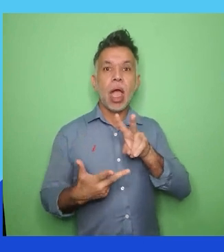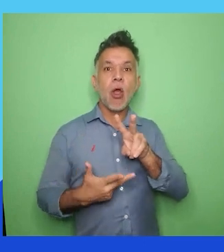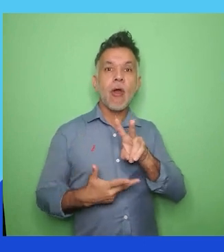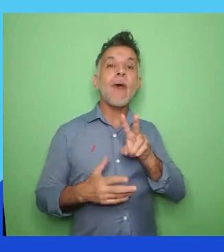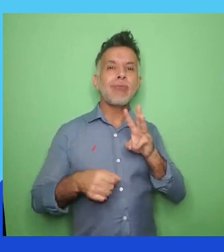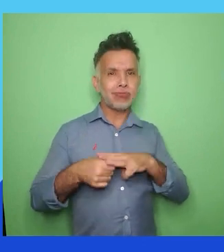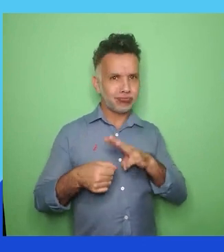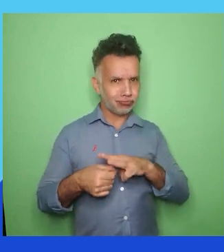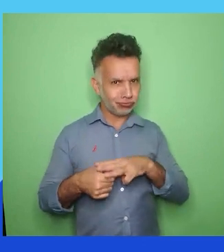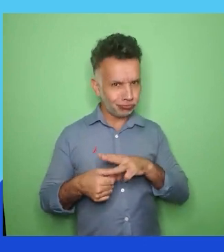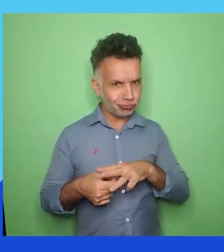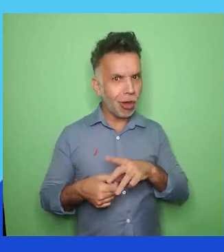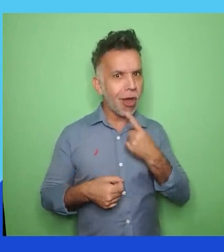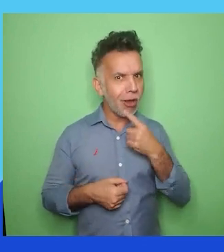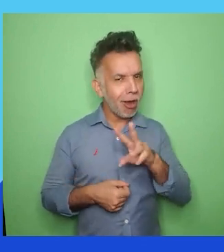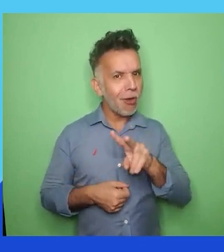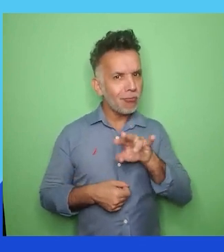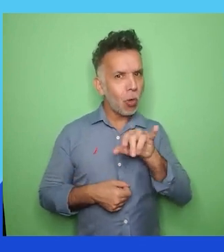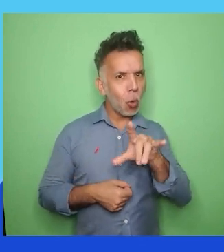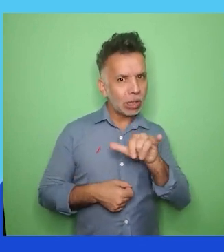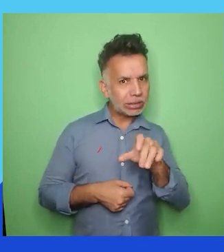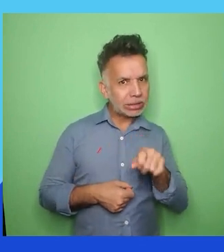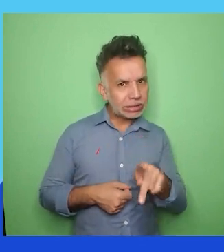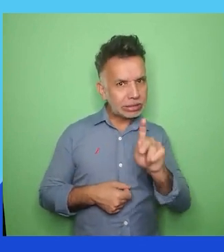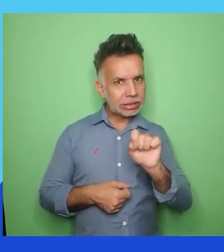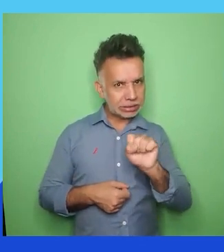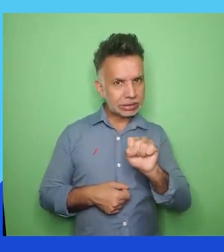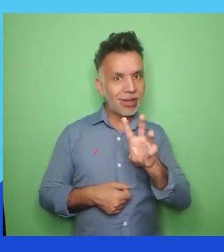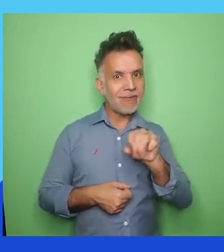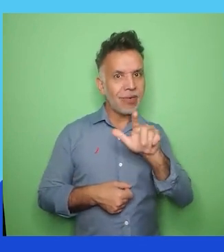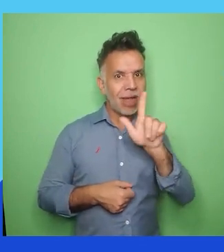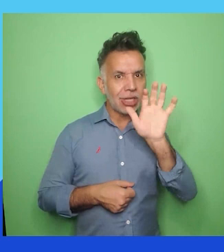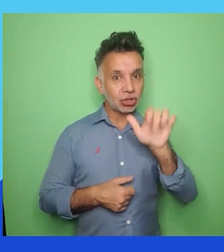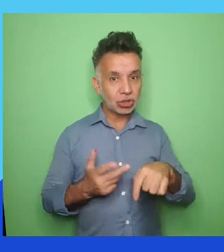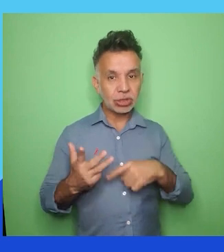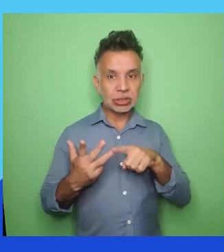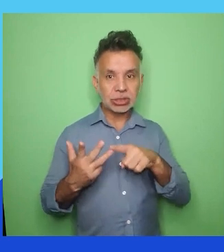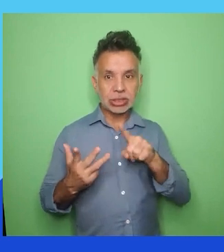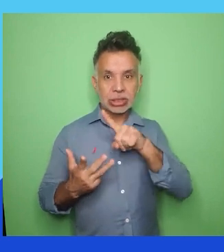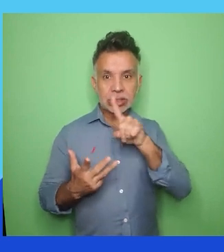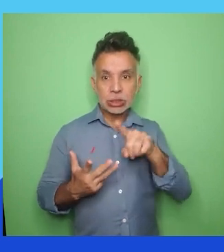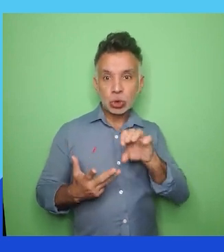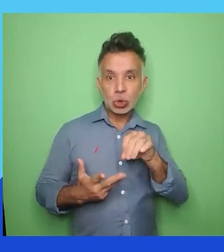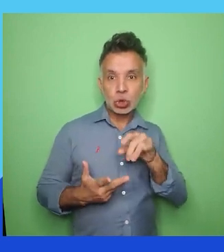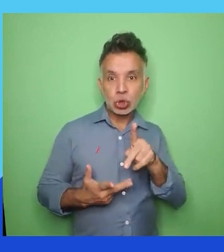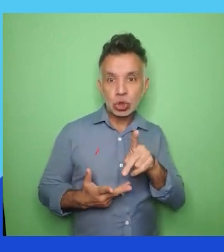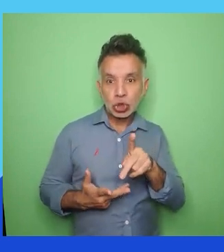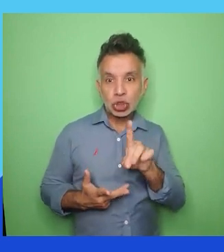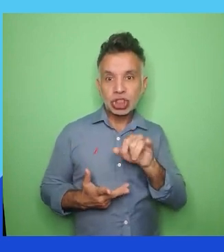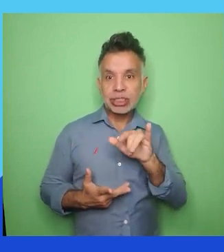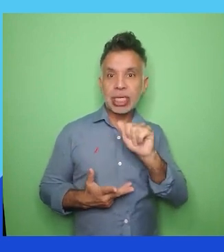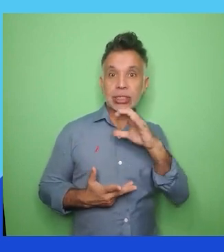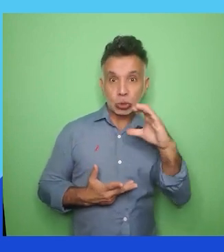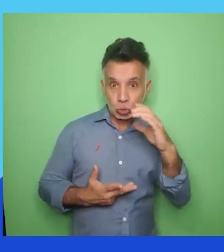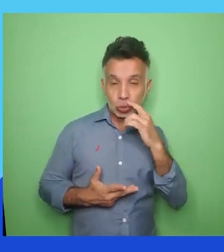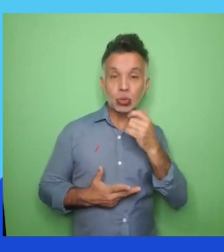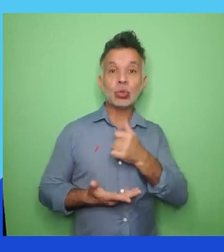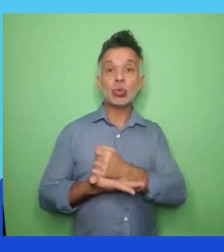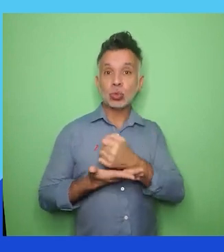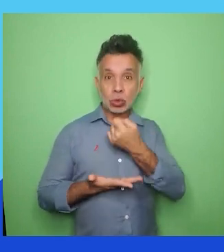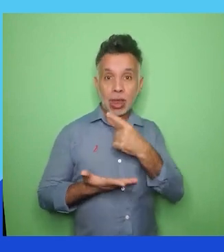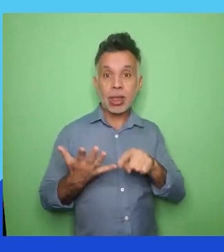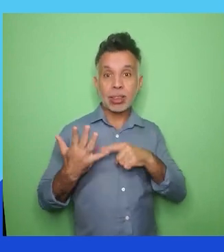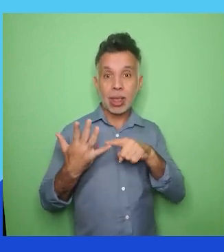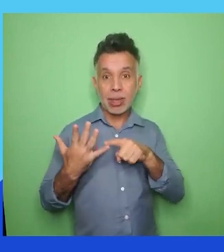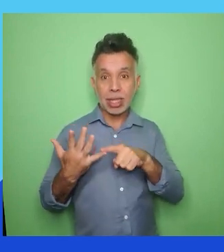A Zodiac Produtos Farmacêuticos. E Zurich Santander Seguros e Previdência, fechando o